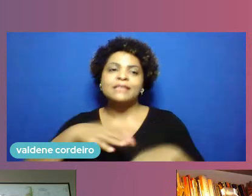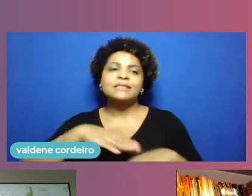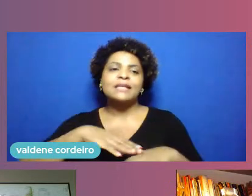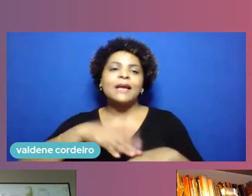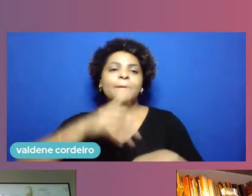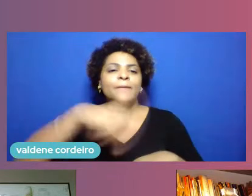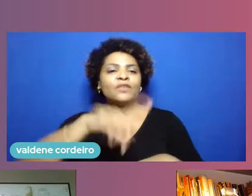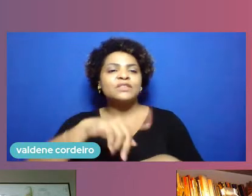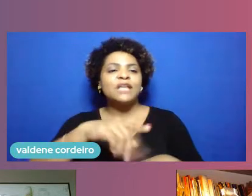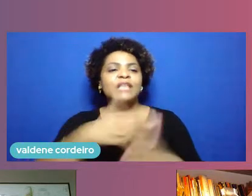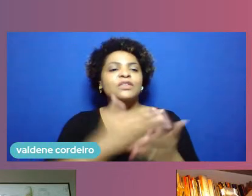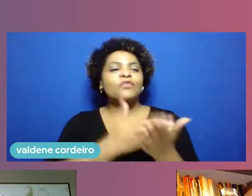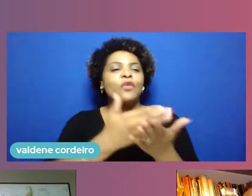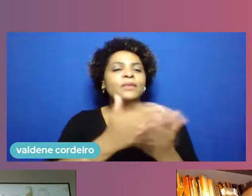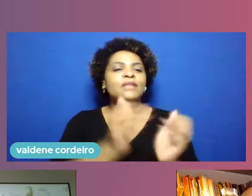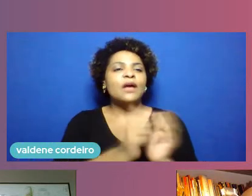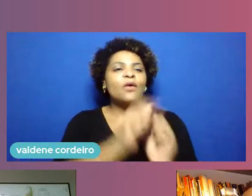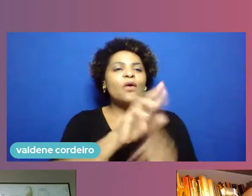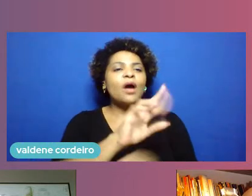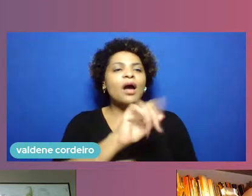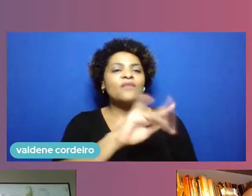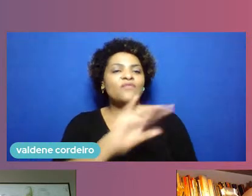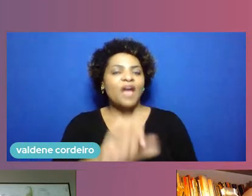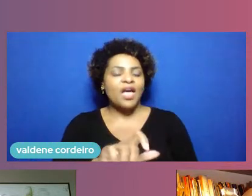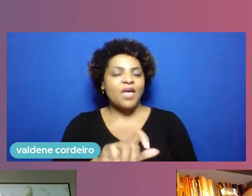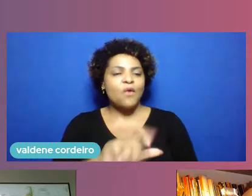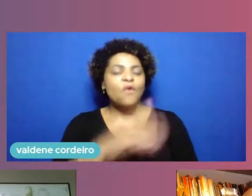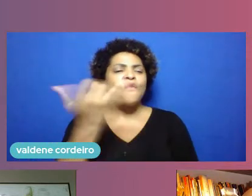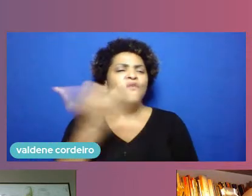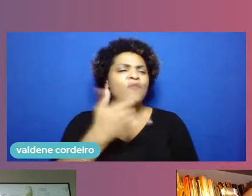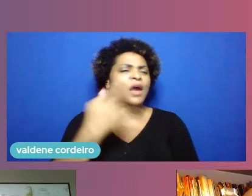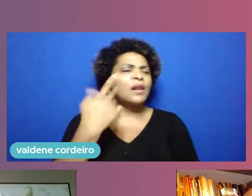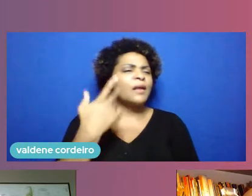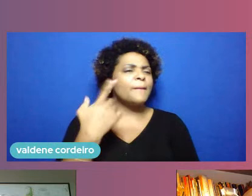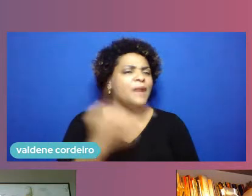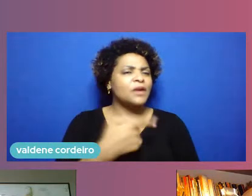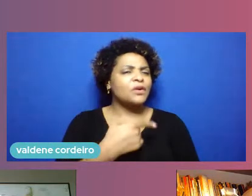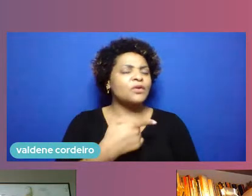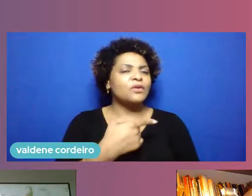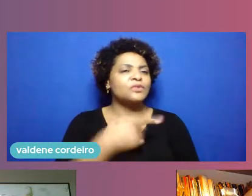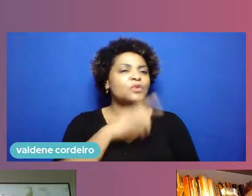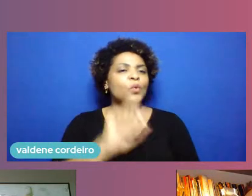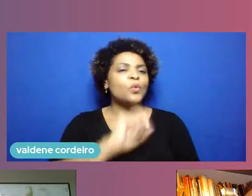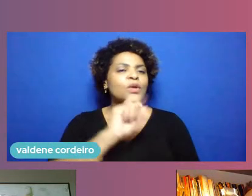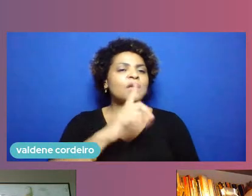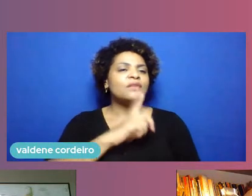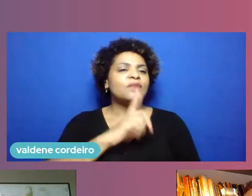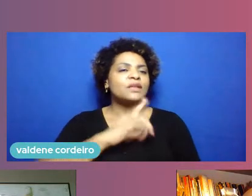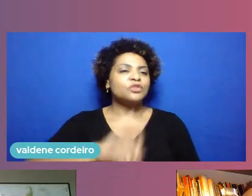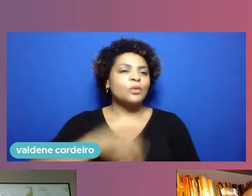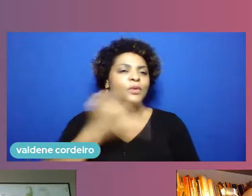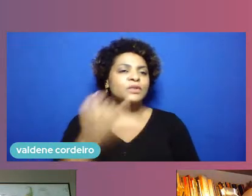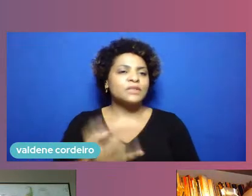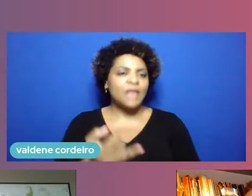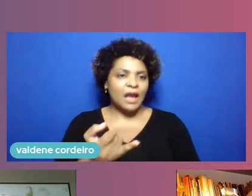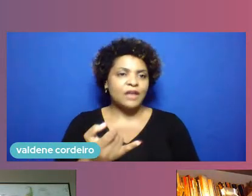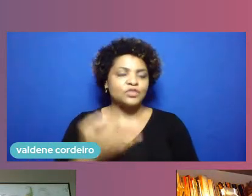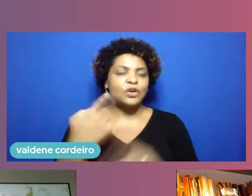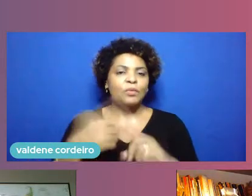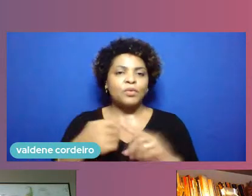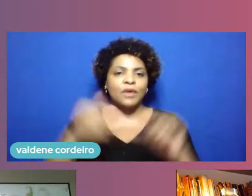com o Rafael Rafael conta para a gente o que é que vai ter de oportunidade esse panel tem um foco de falar de